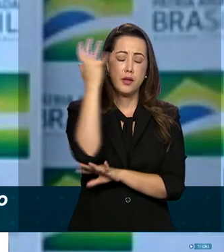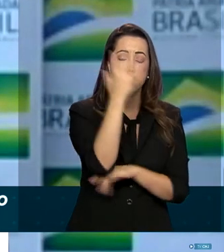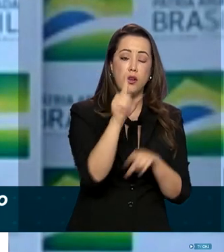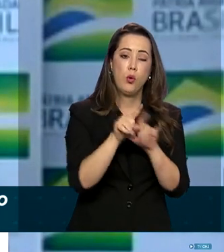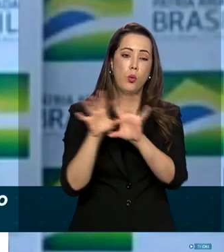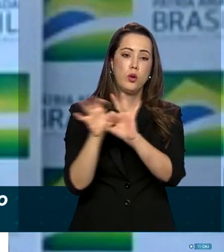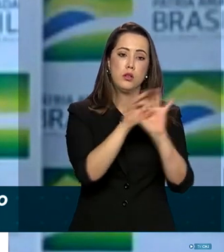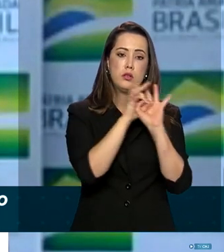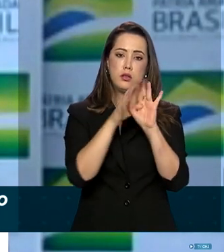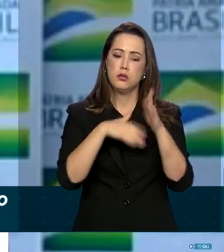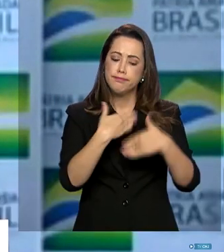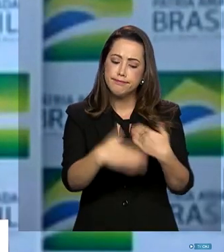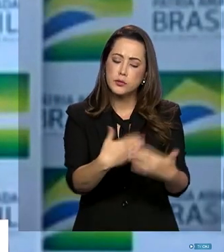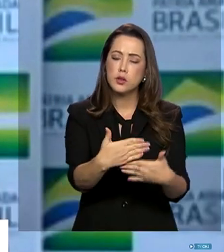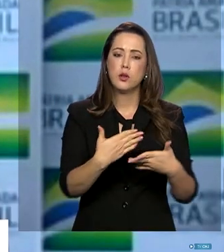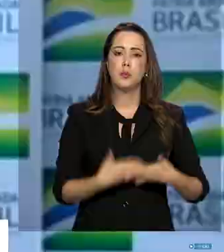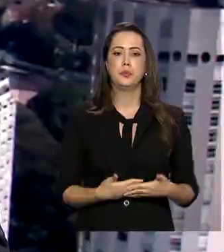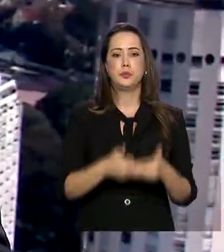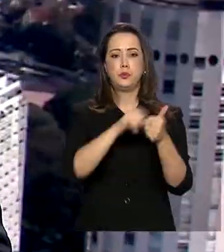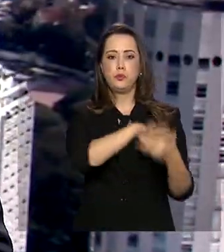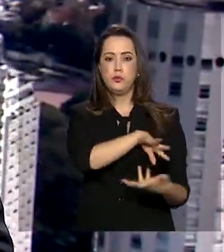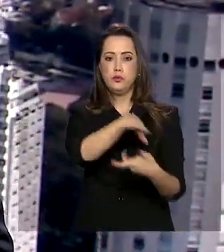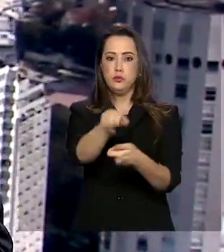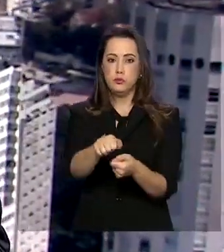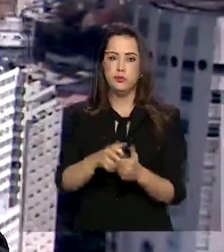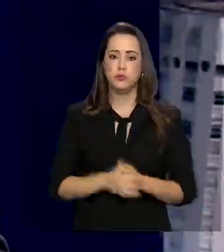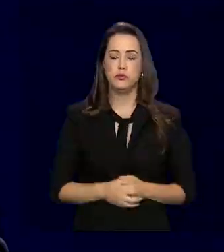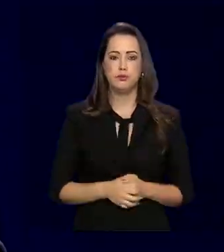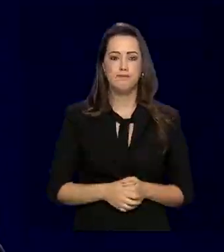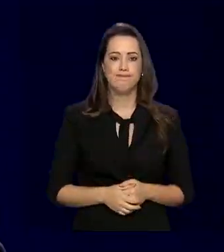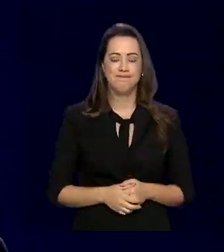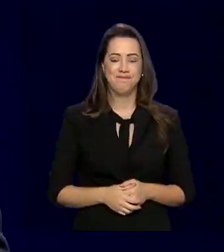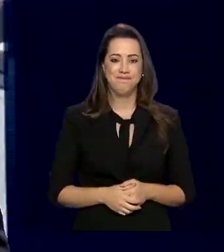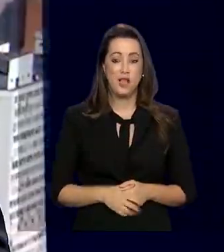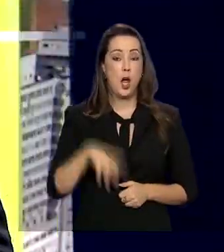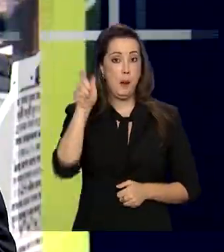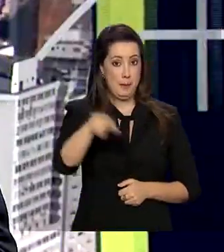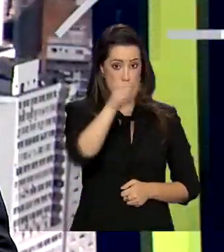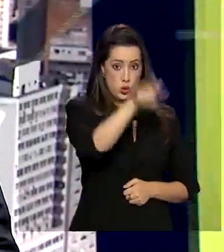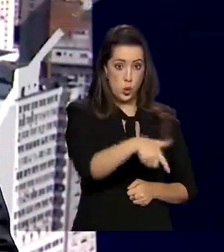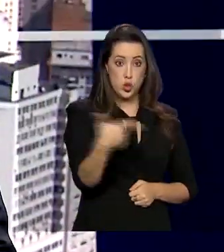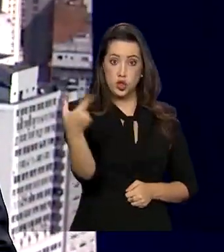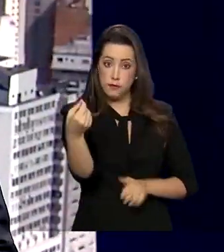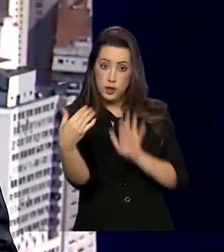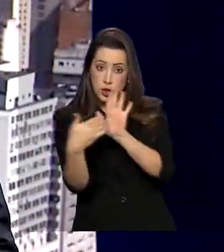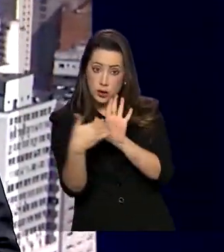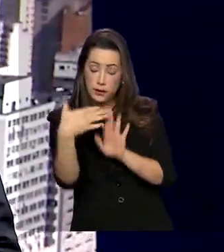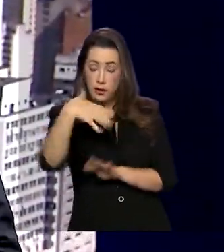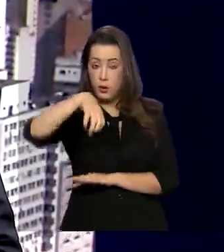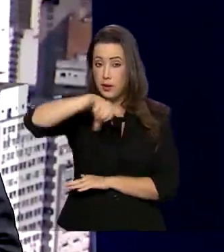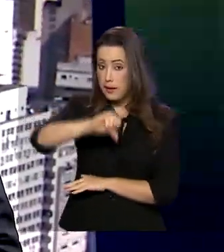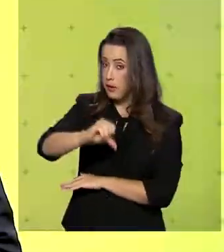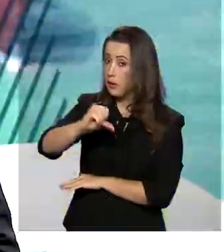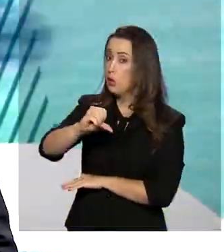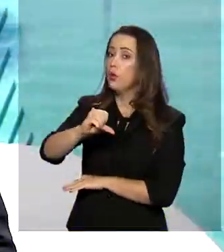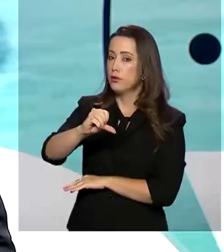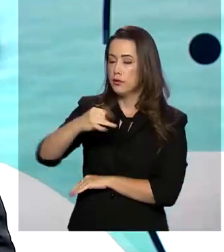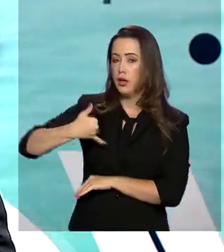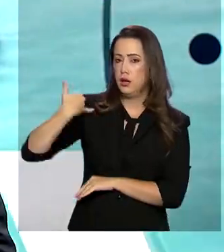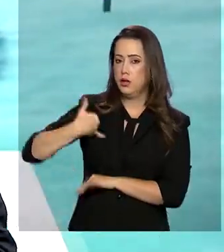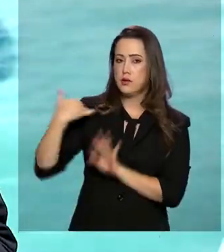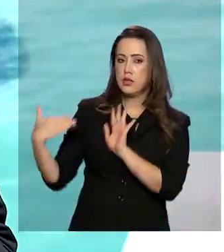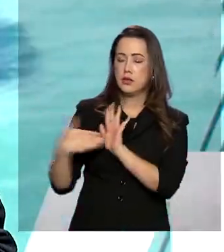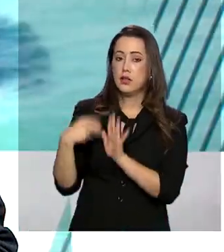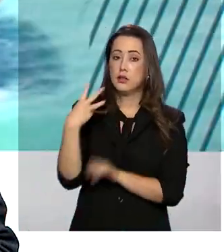negócios e ao investimento sustentável. Brasileiros entre 20 e 49 anos têm até o dia 31 de